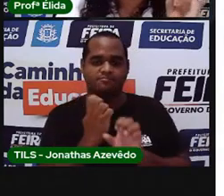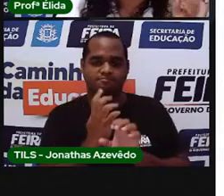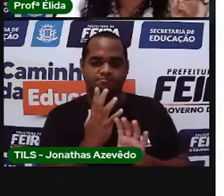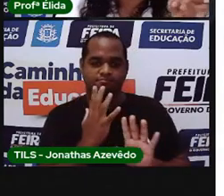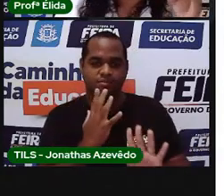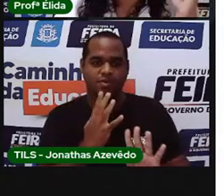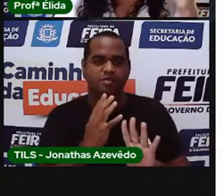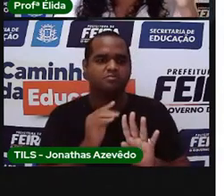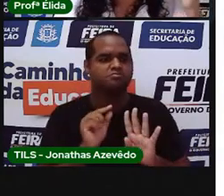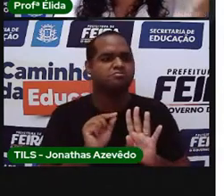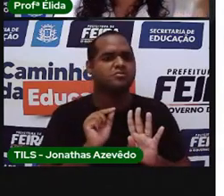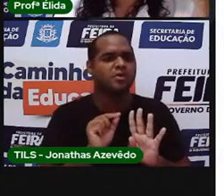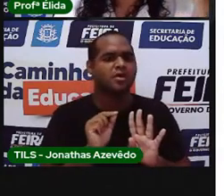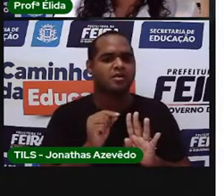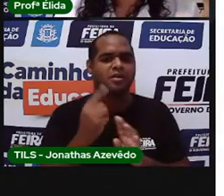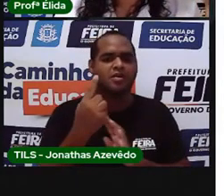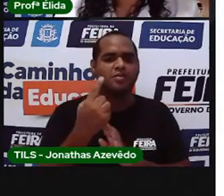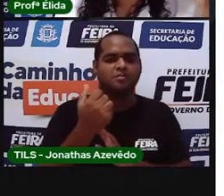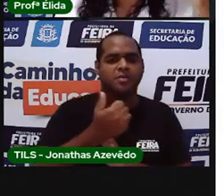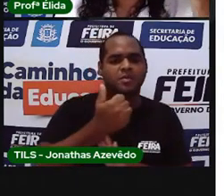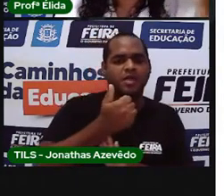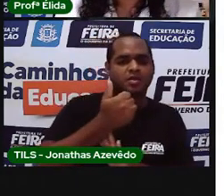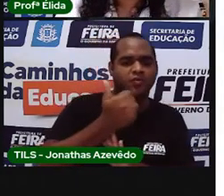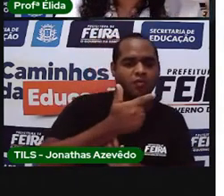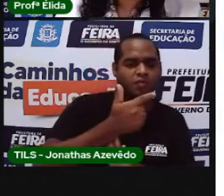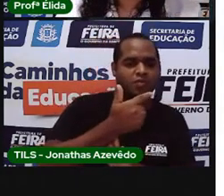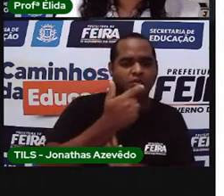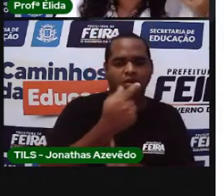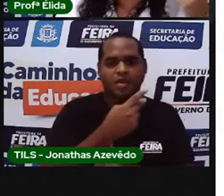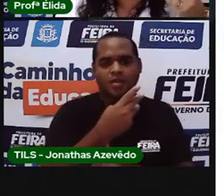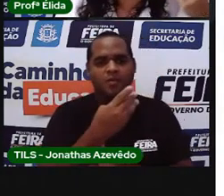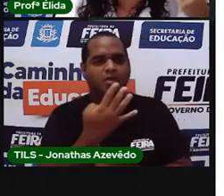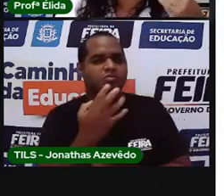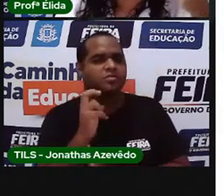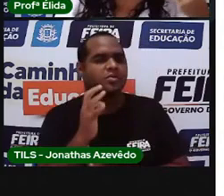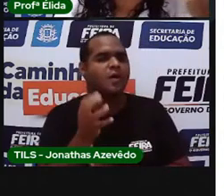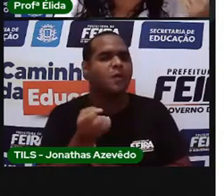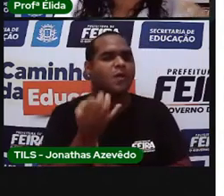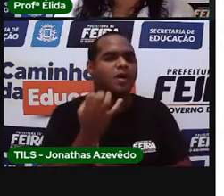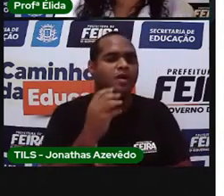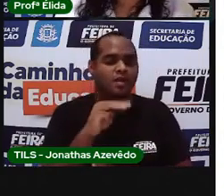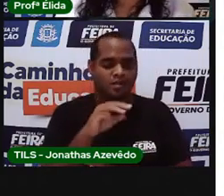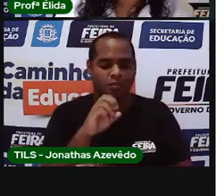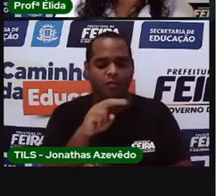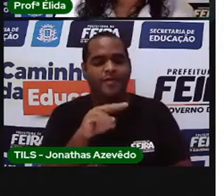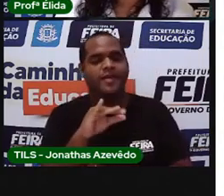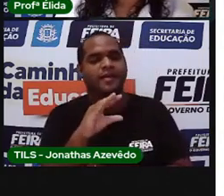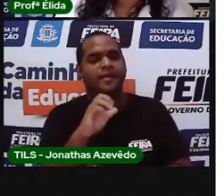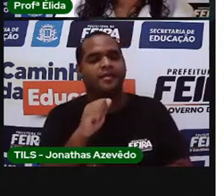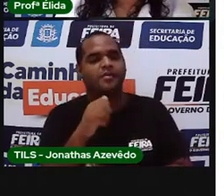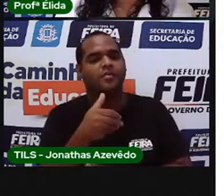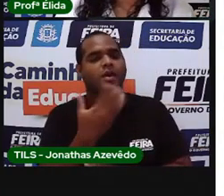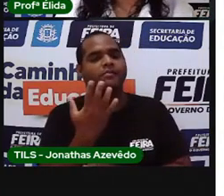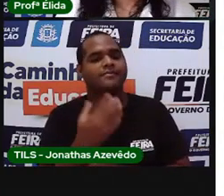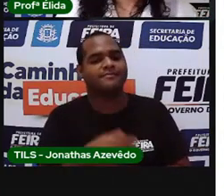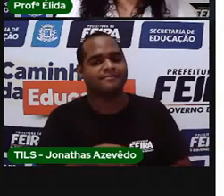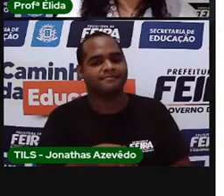ocupa qual? Primeiro, segundo, quarto, terceiro. Qual é o lugar que a Mônica está ocupando?